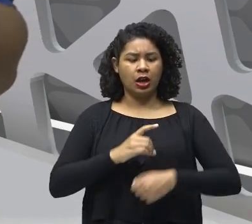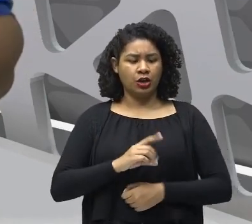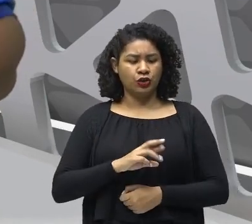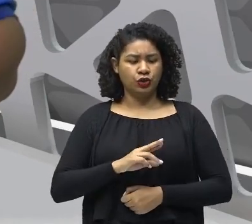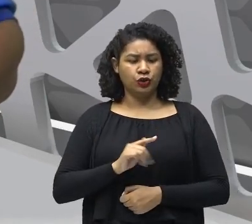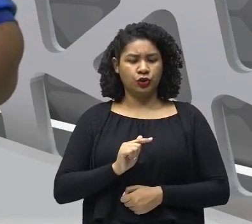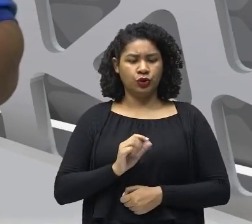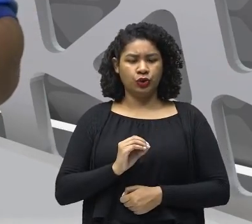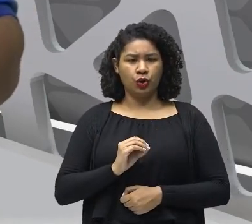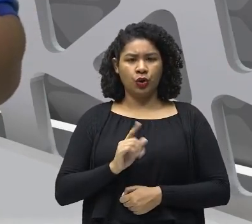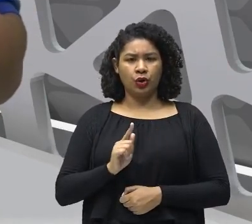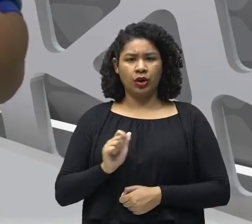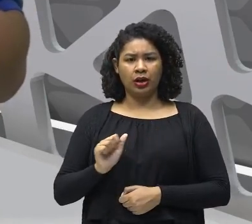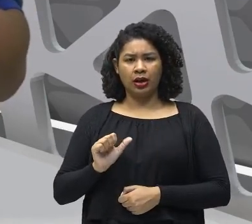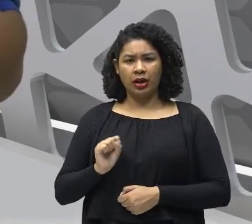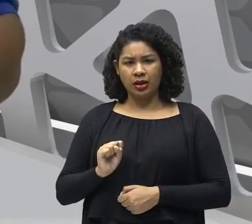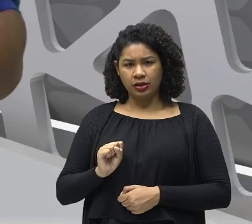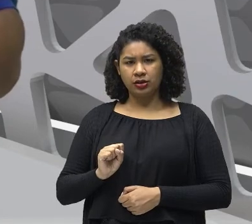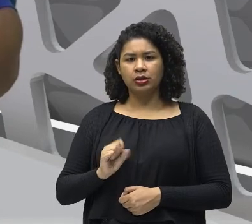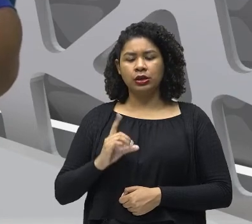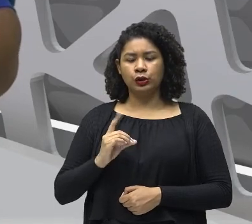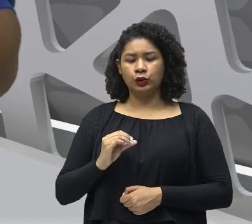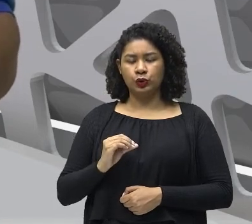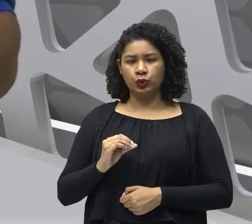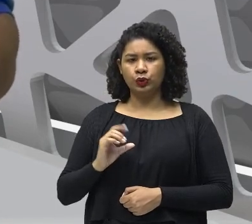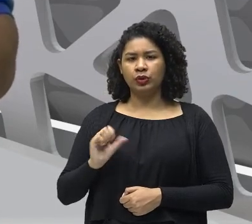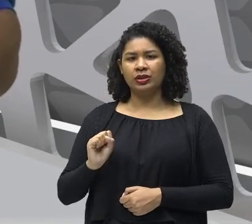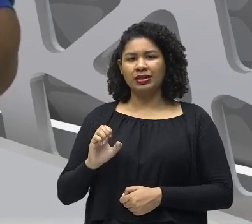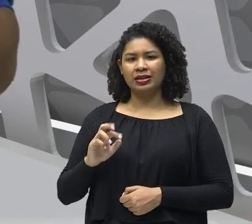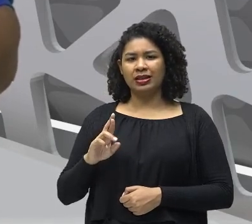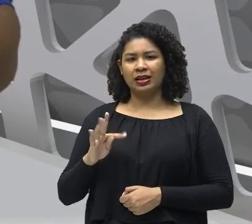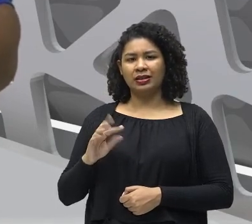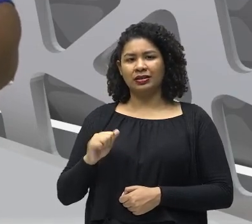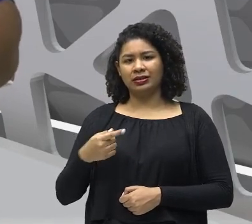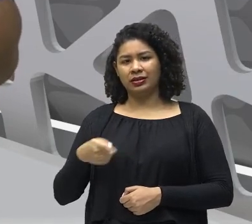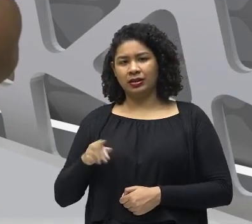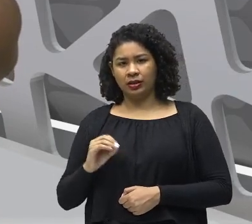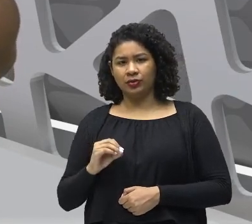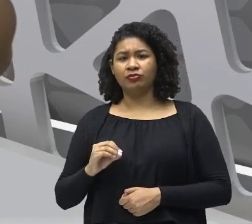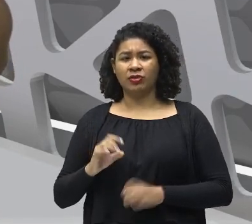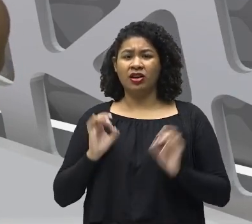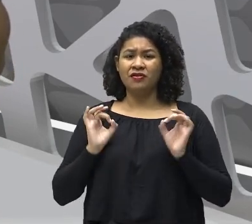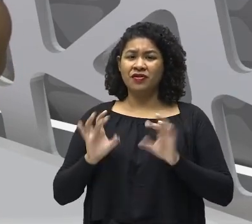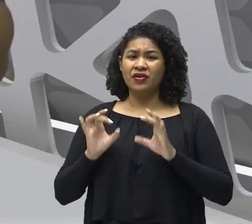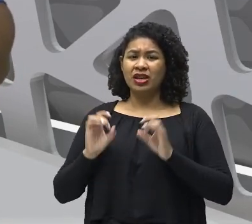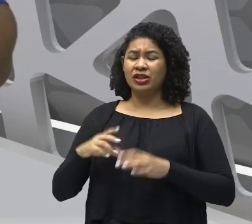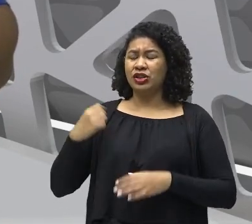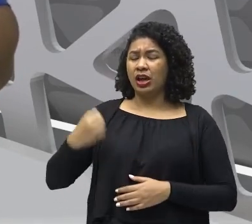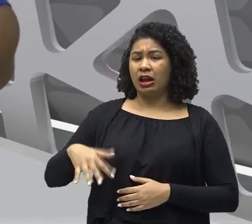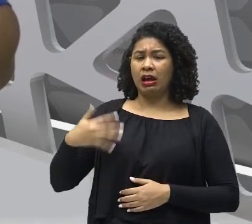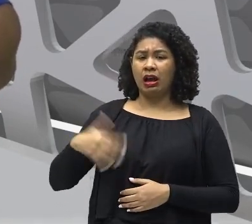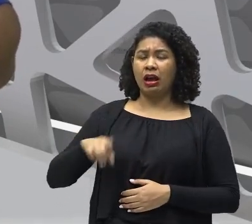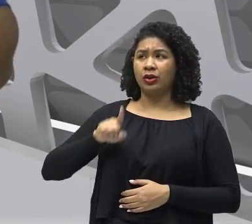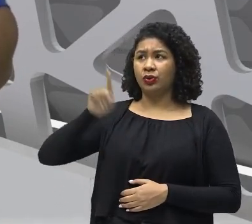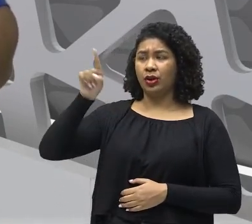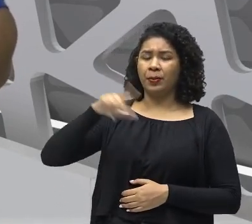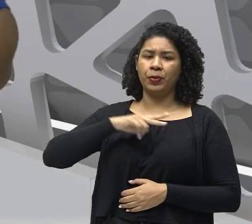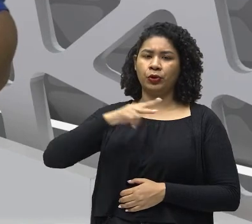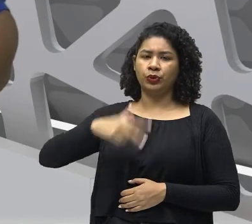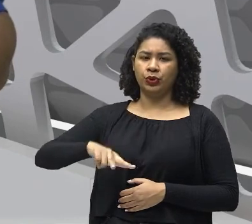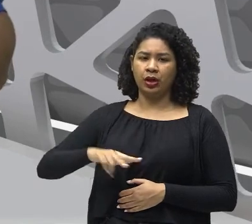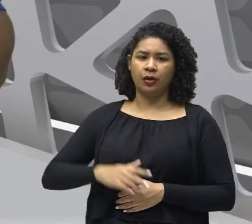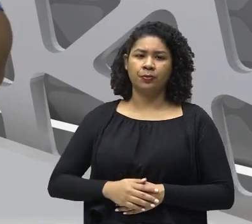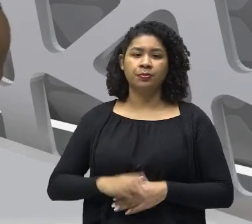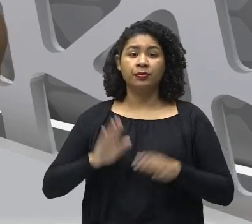então No Vale Amazônico Que eram vendidos A um grande Preço Em Portugal Só Que os missionários Tinha uma vantagem Eles não